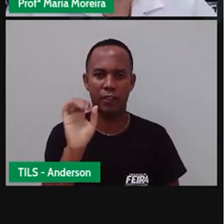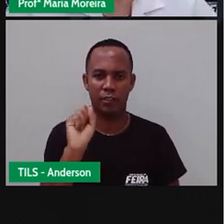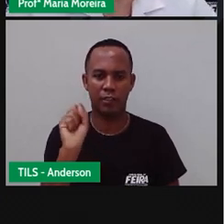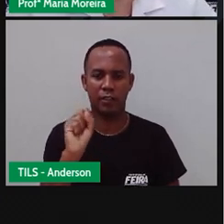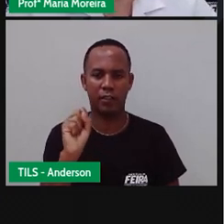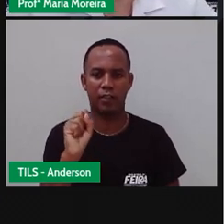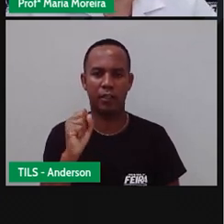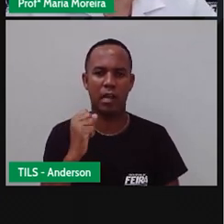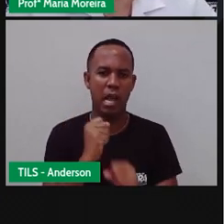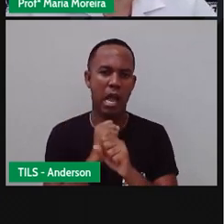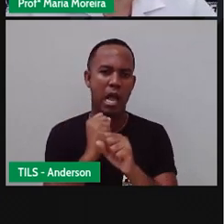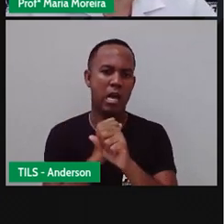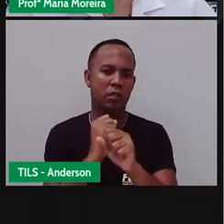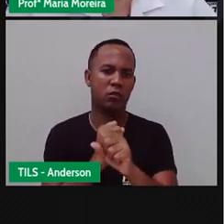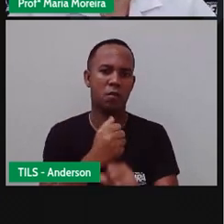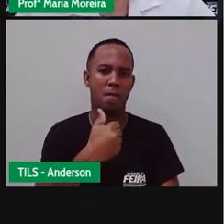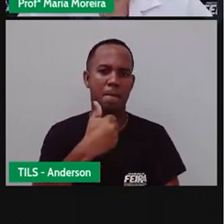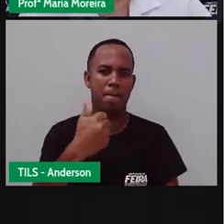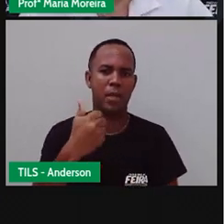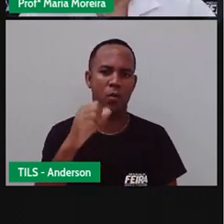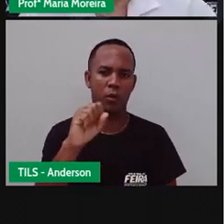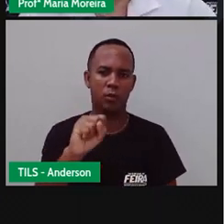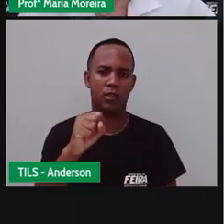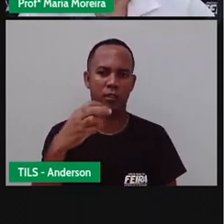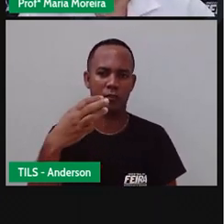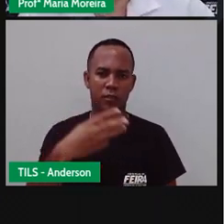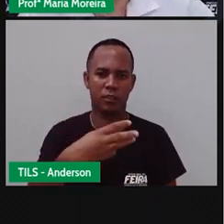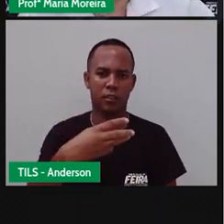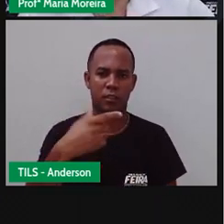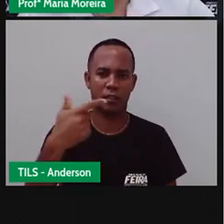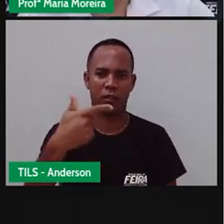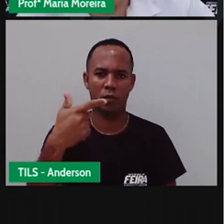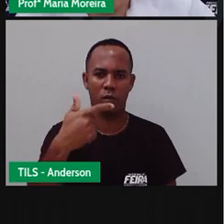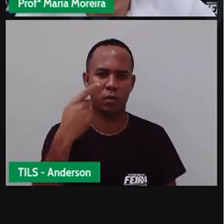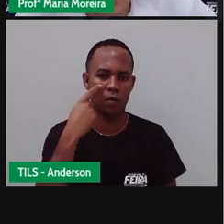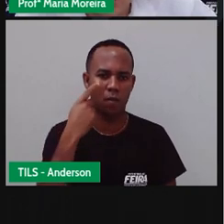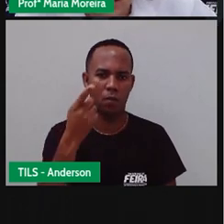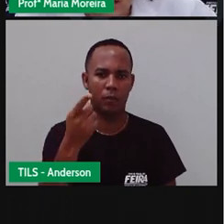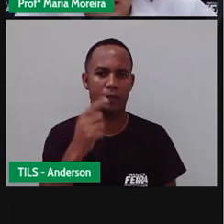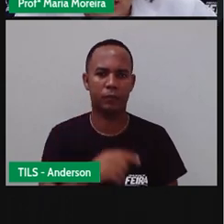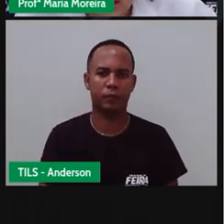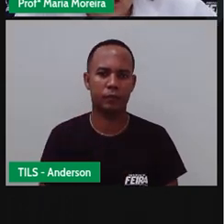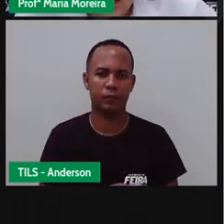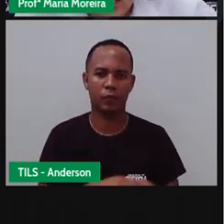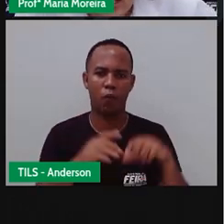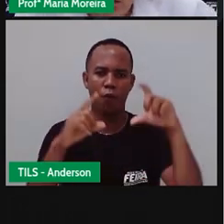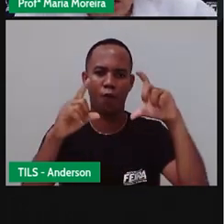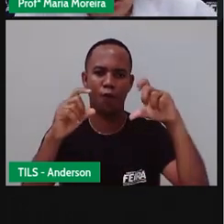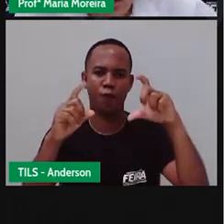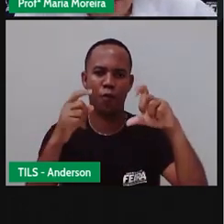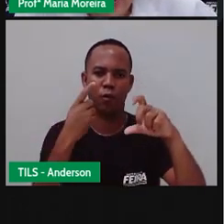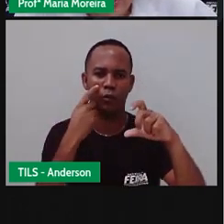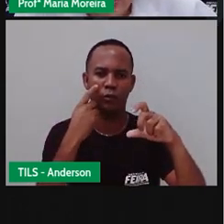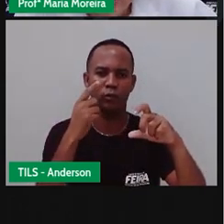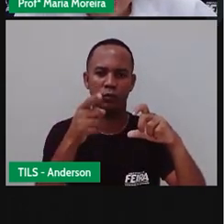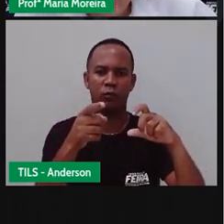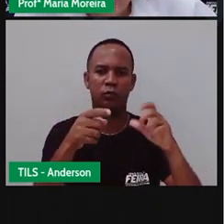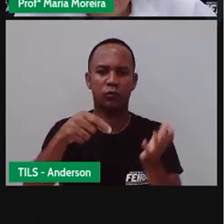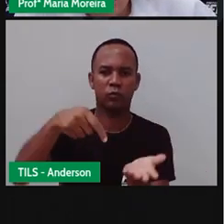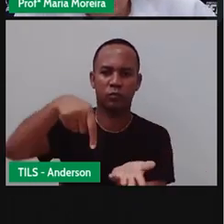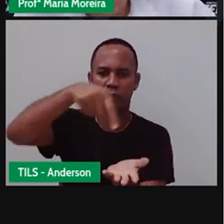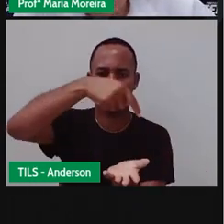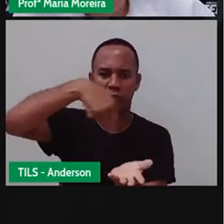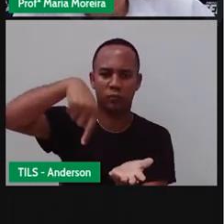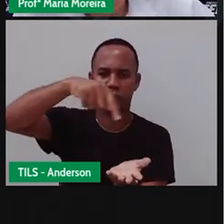oficialmente em 1832, e aqui temos uma outra imagem de Feira de Santana, que eu acho que é a matriz,